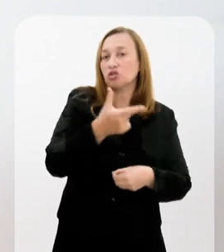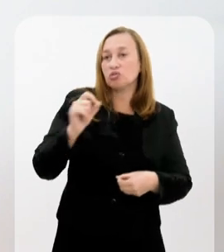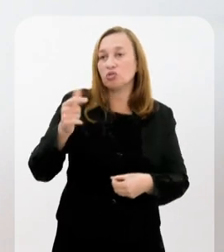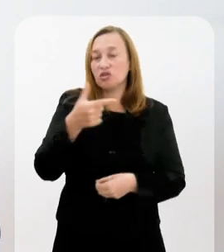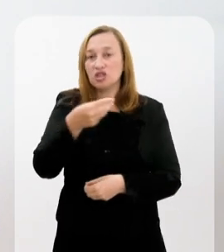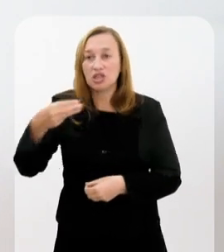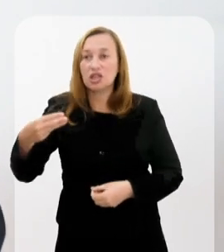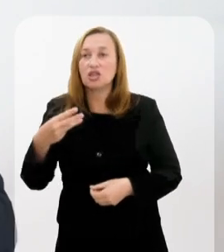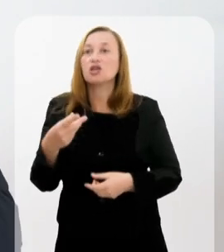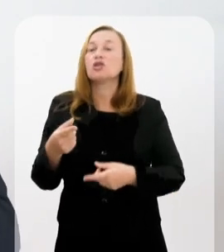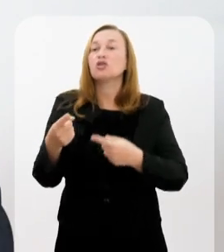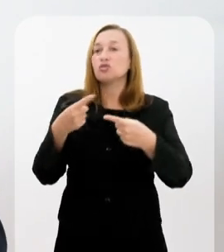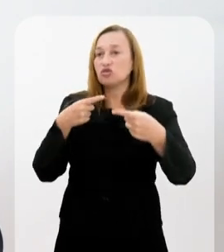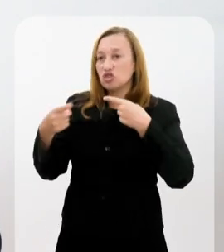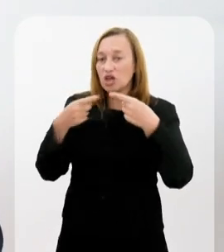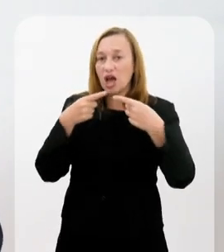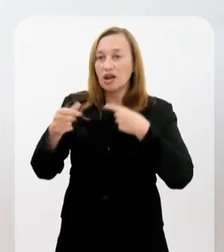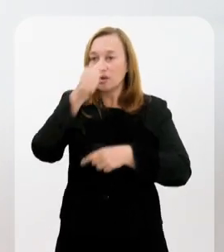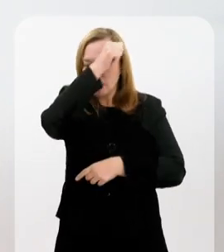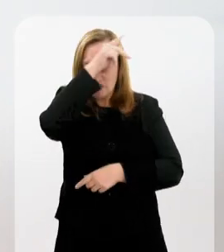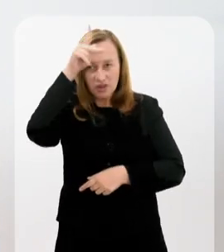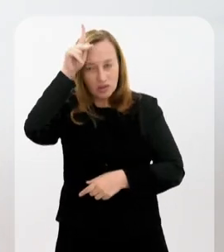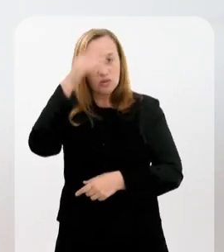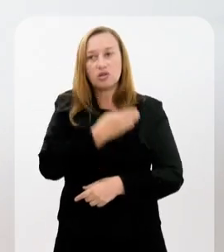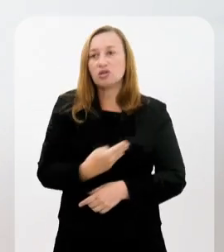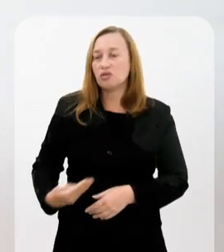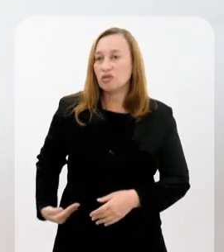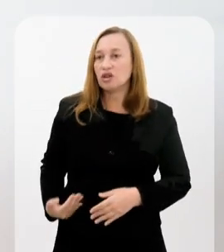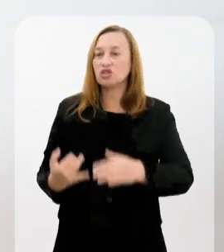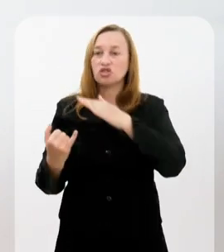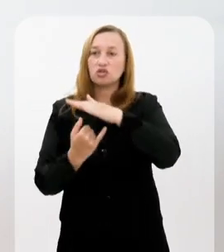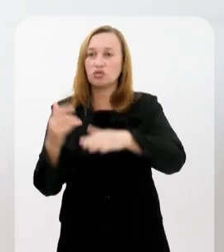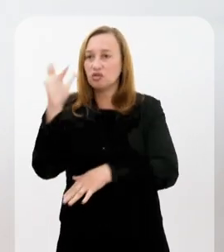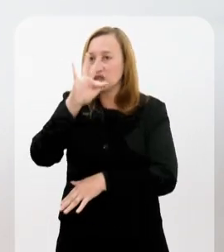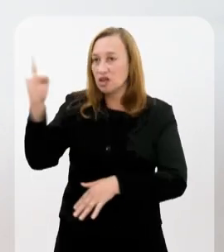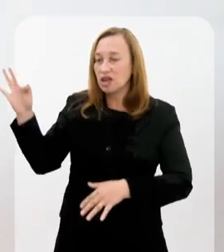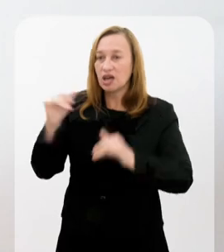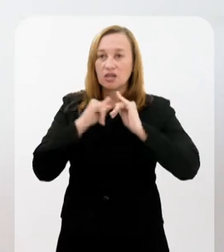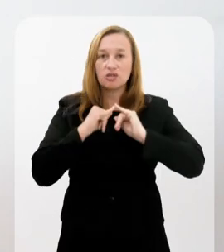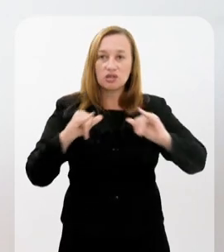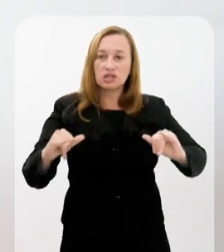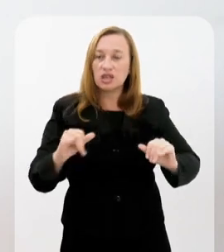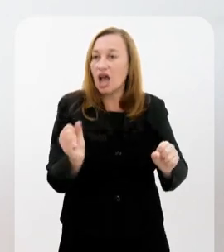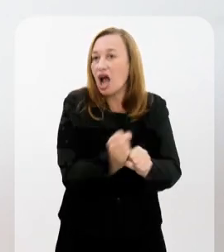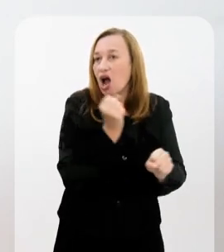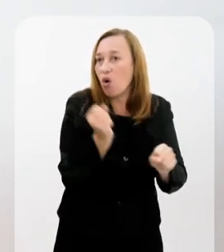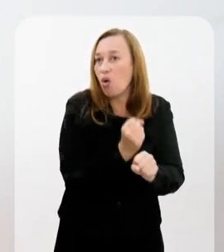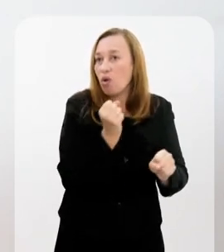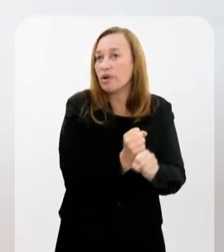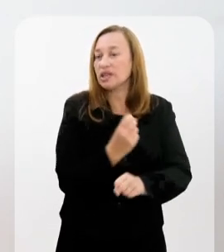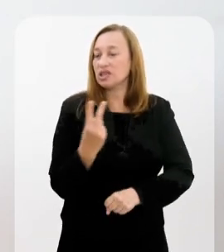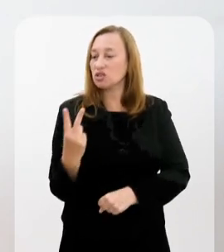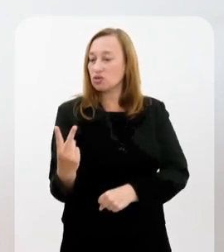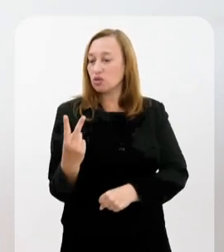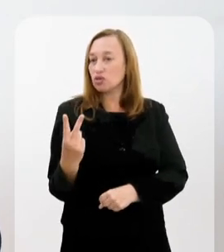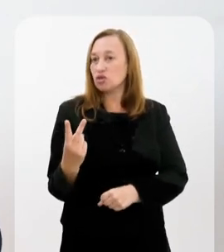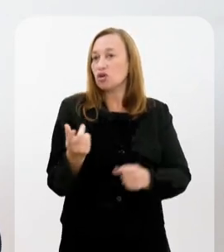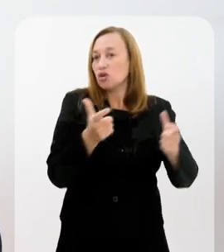em um diálogo aí entre a prefeitura, governo federal e o Instituto Federal. E a gente anuncia a construção desse